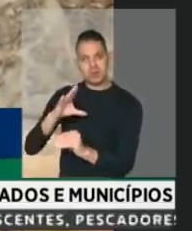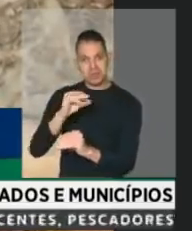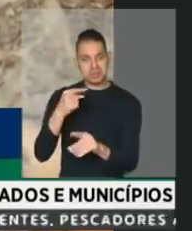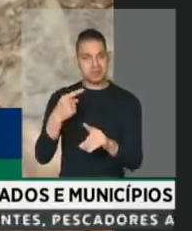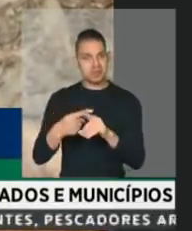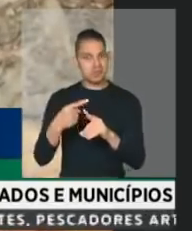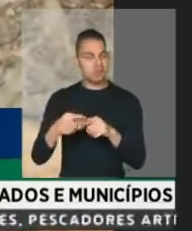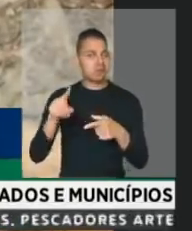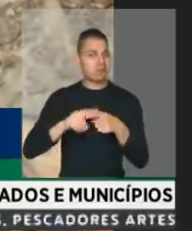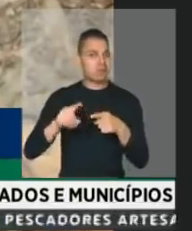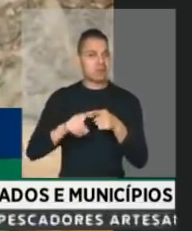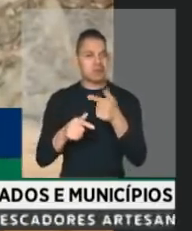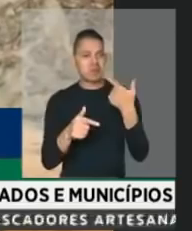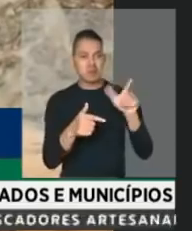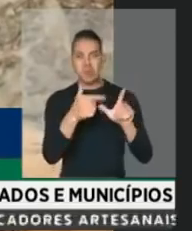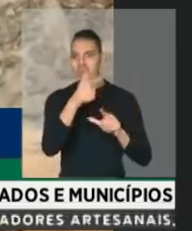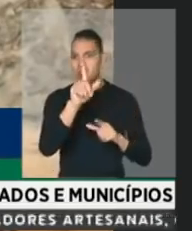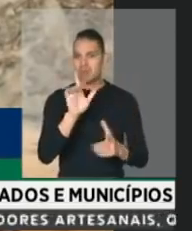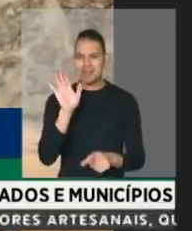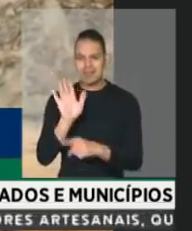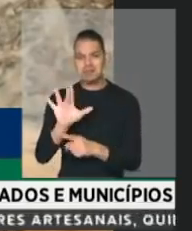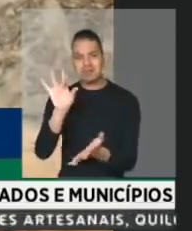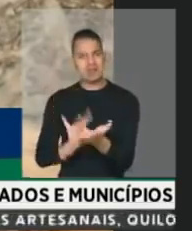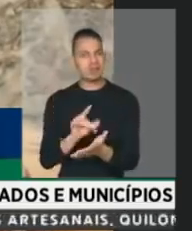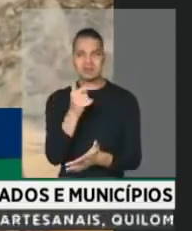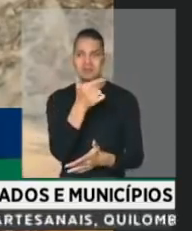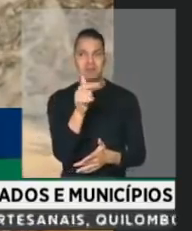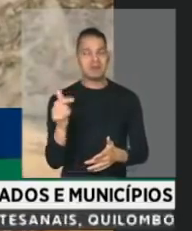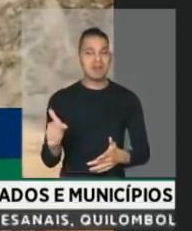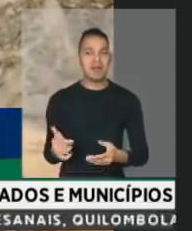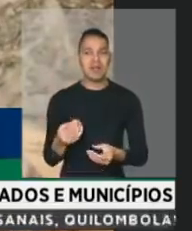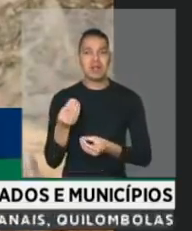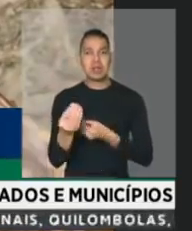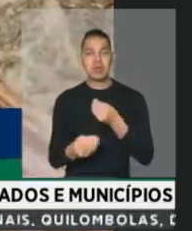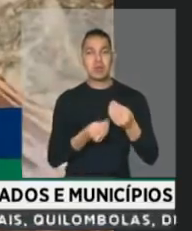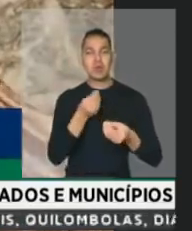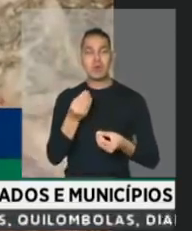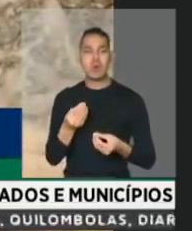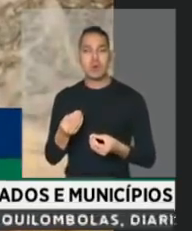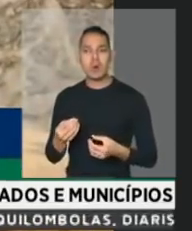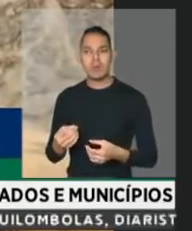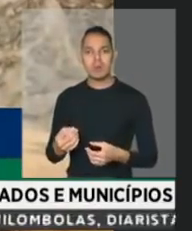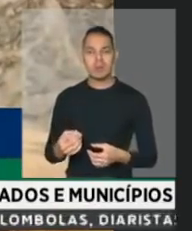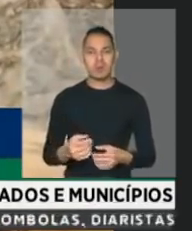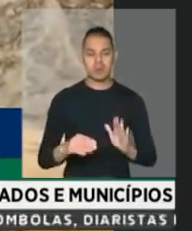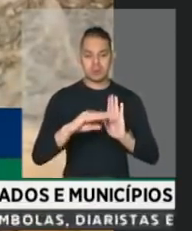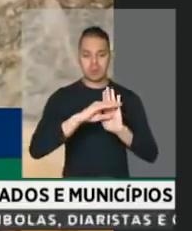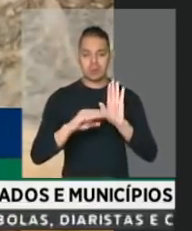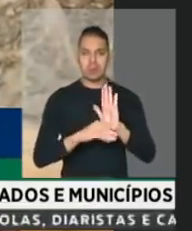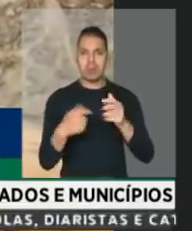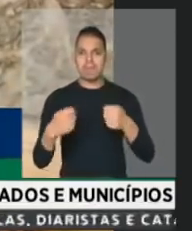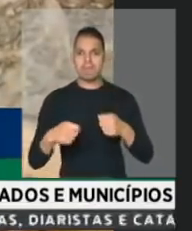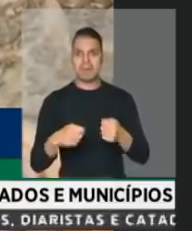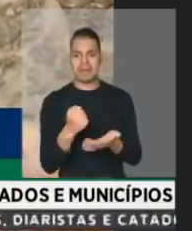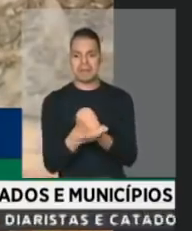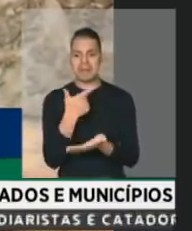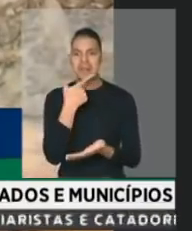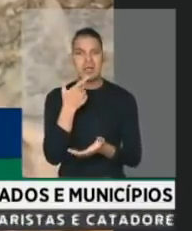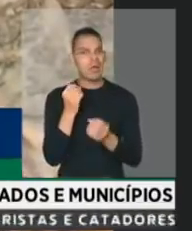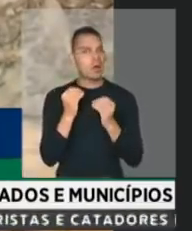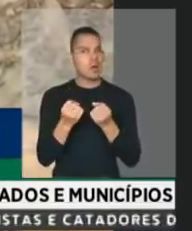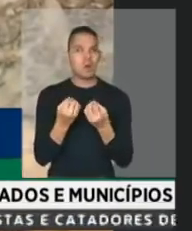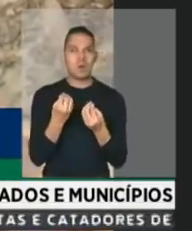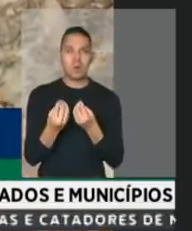colaterais e pela não eficácia. Como é que nós estamos ainda colocando isso como um grande protocolo? Nós ainda não